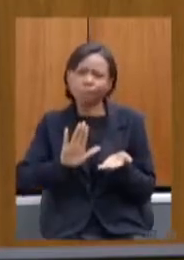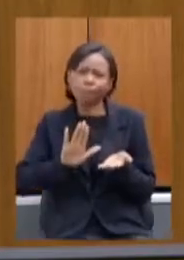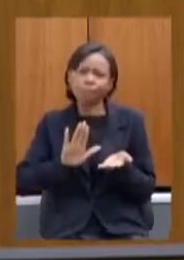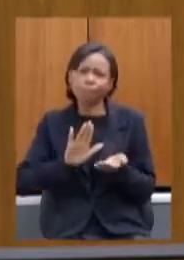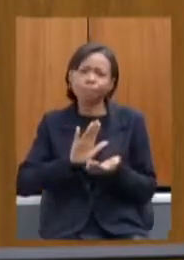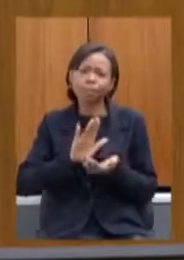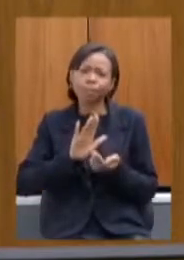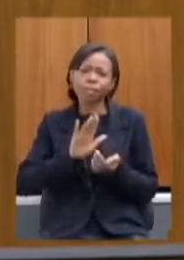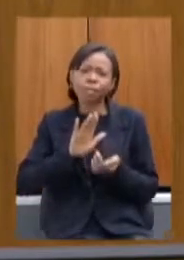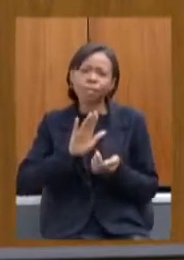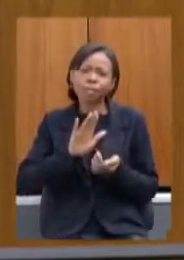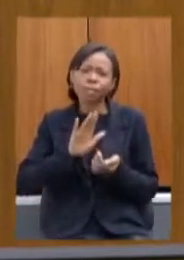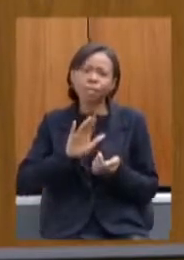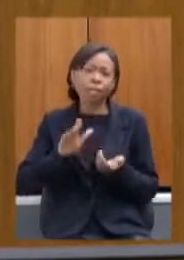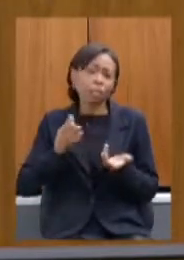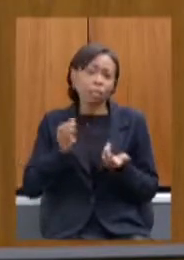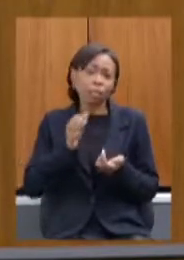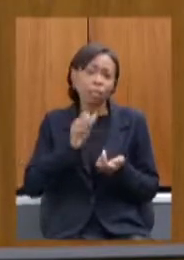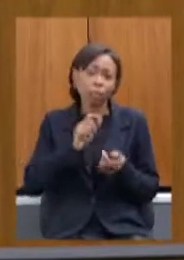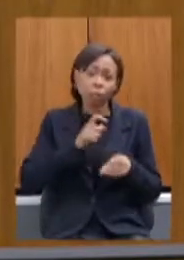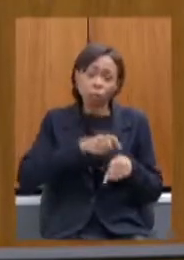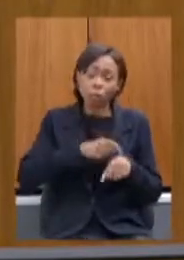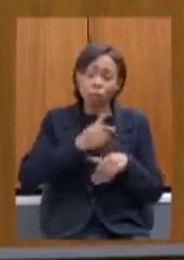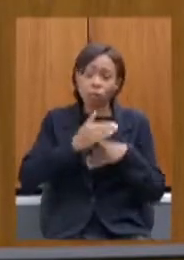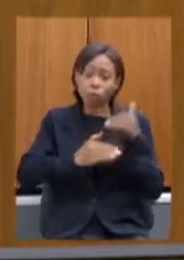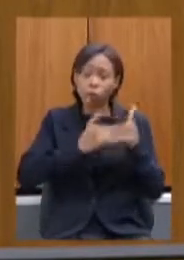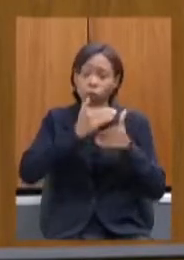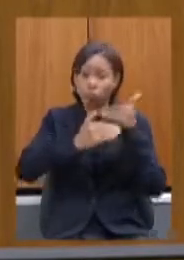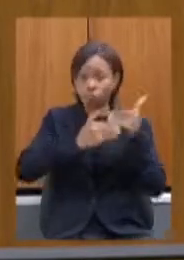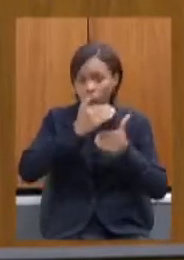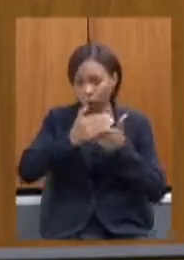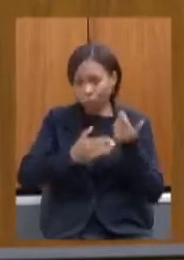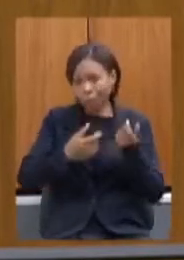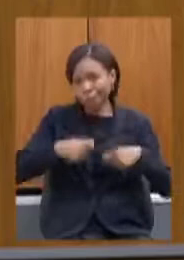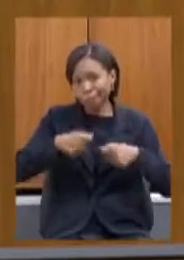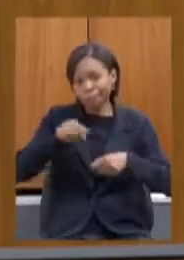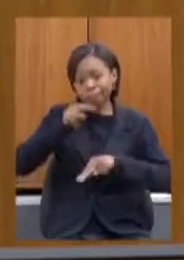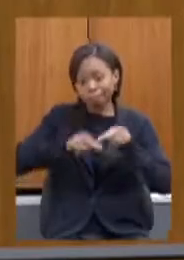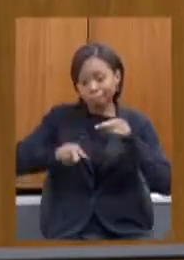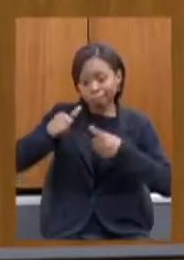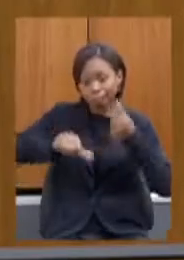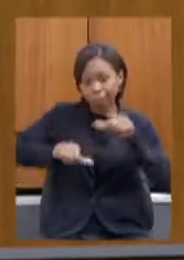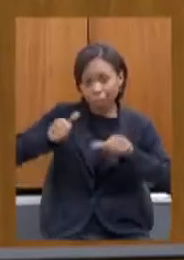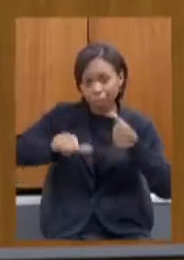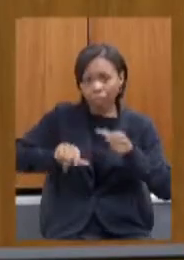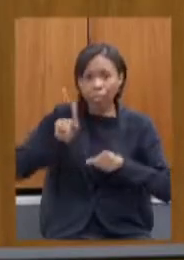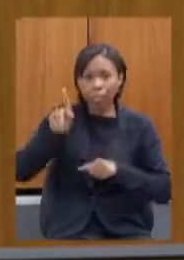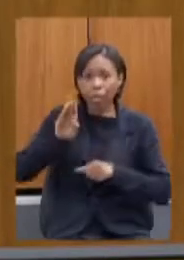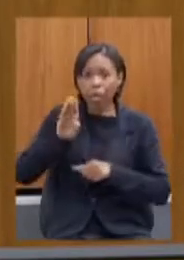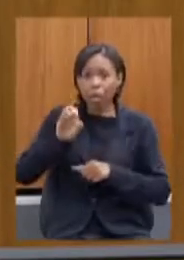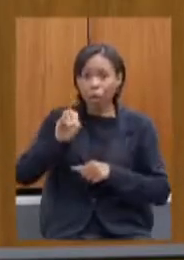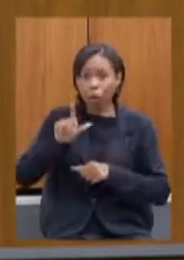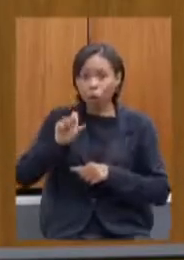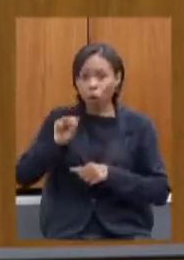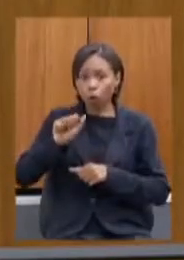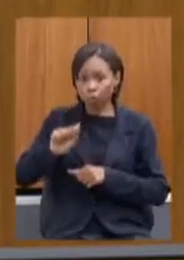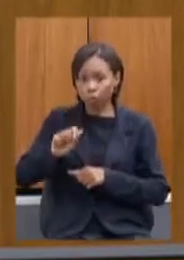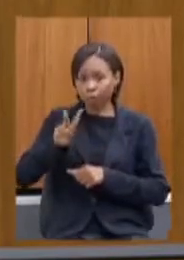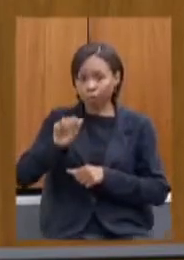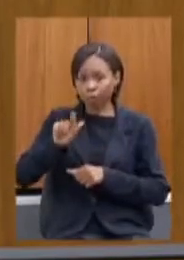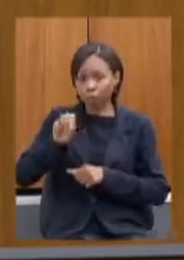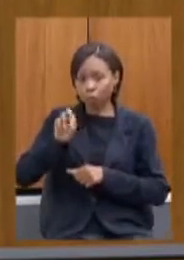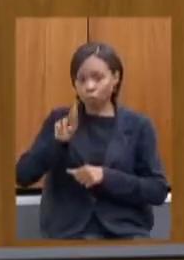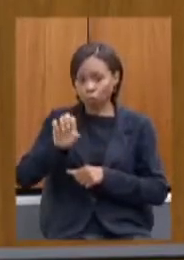quando fosse desenvolvido isso que dependia de uma avaliação inclusive pela bolsa de valores já não tivesse mais